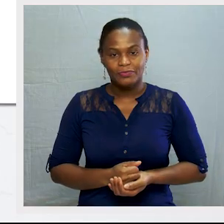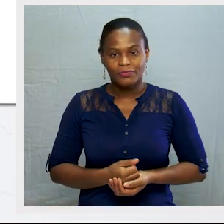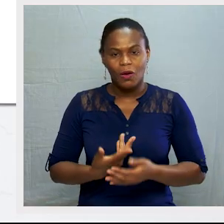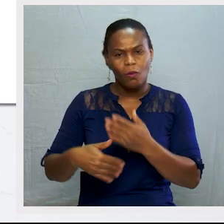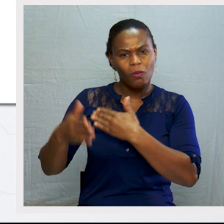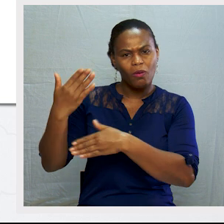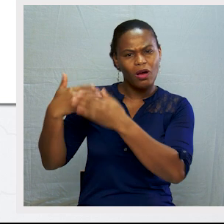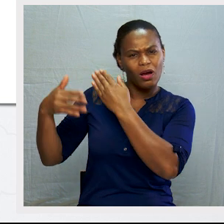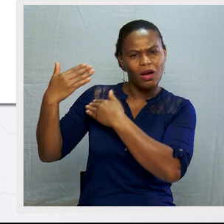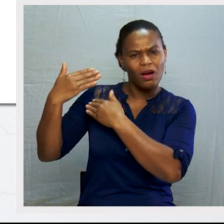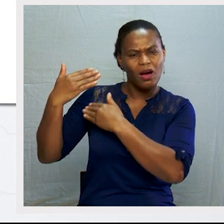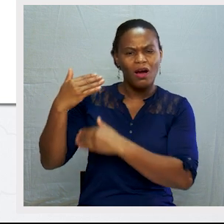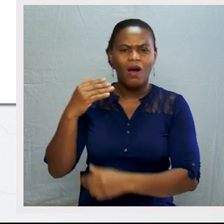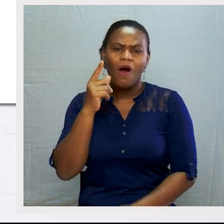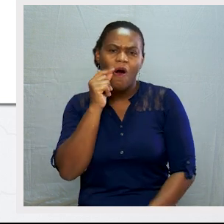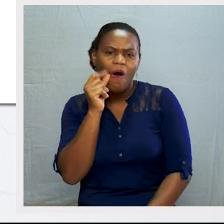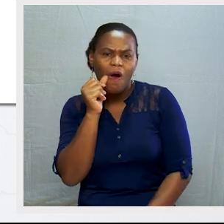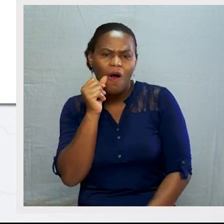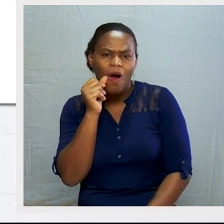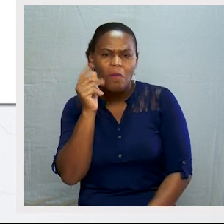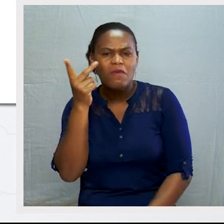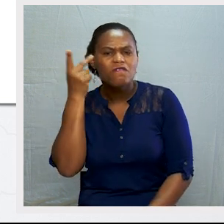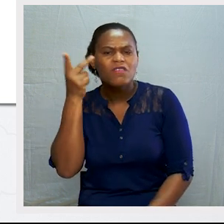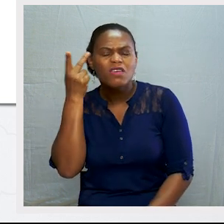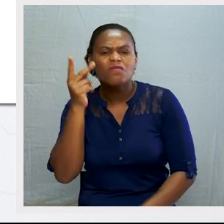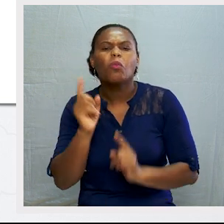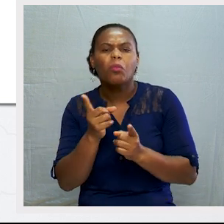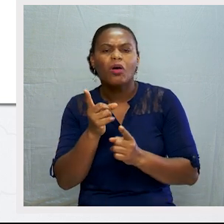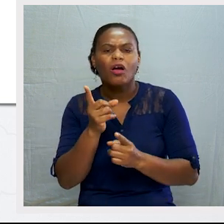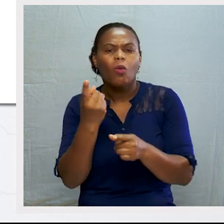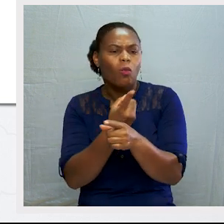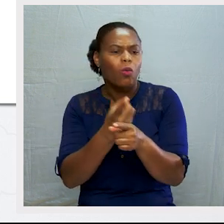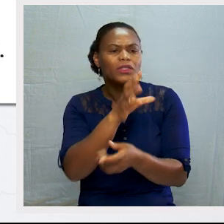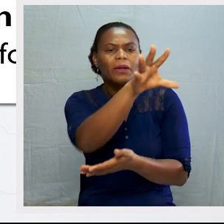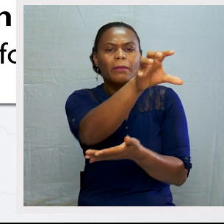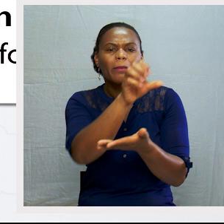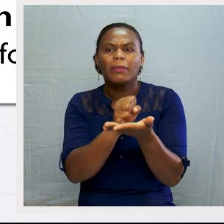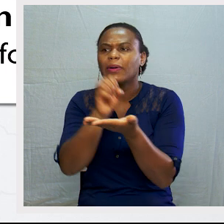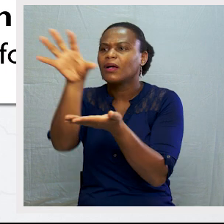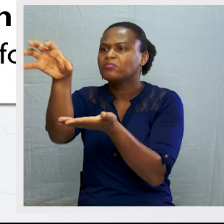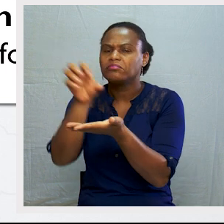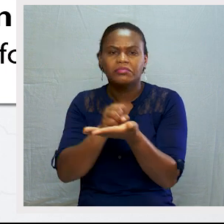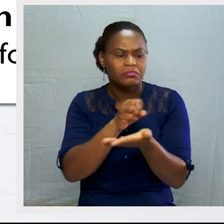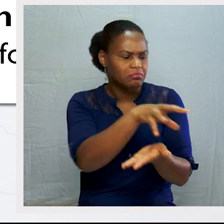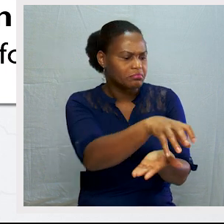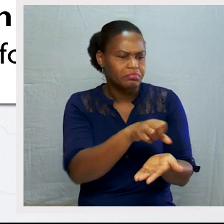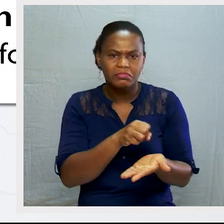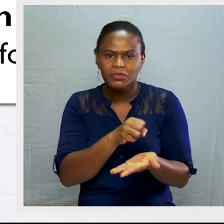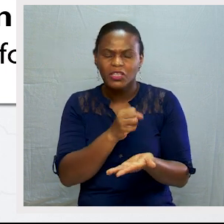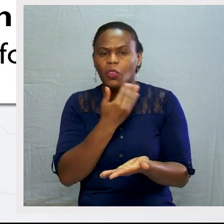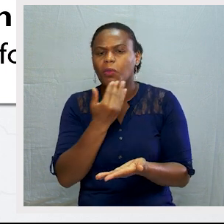passado, os homens viviam da recoleção. Os homens viviam totalmente